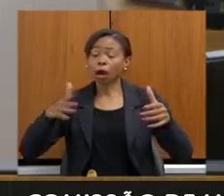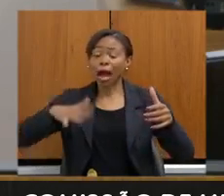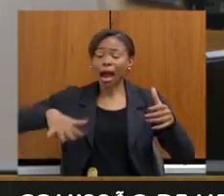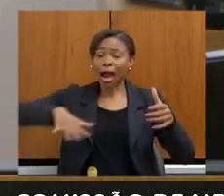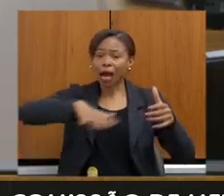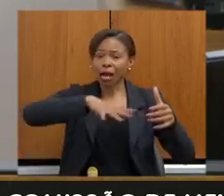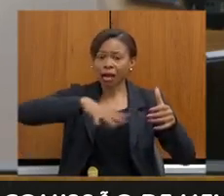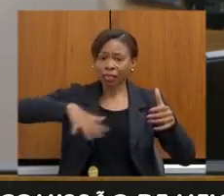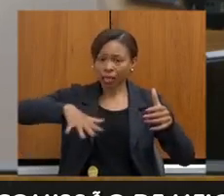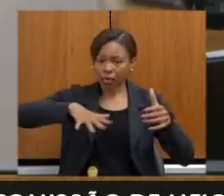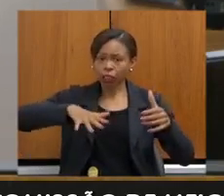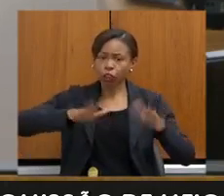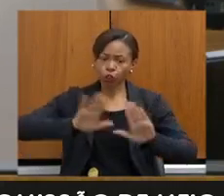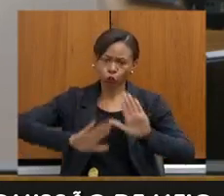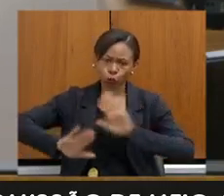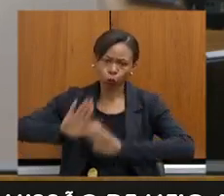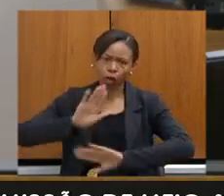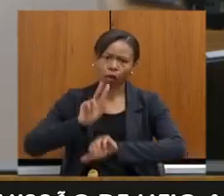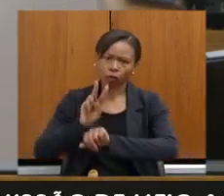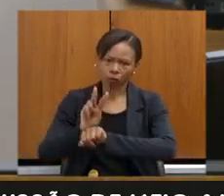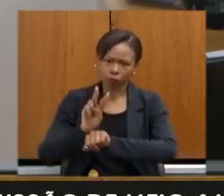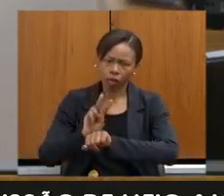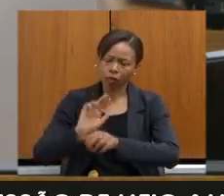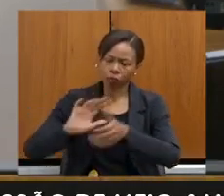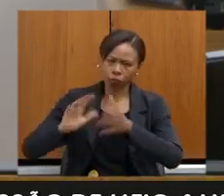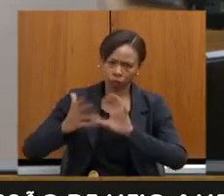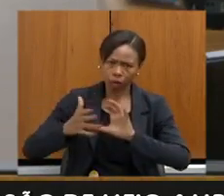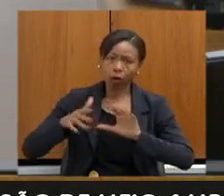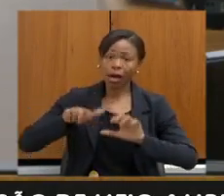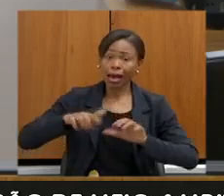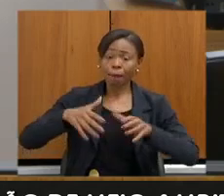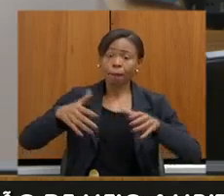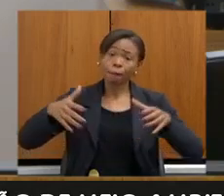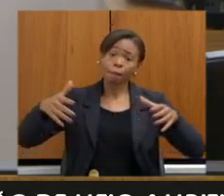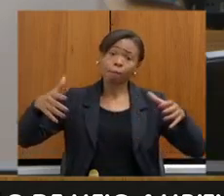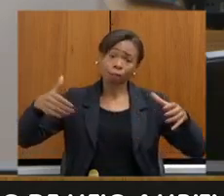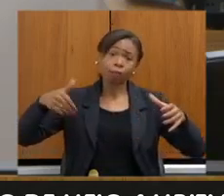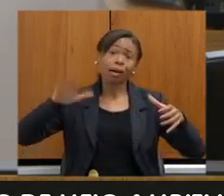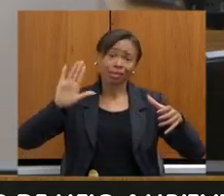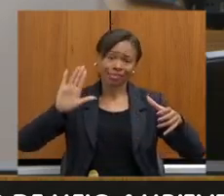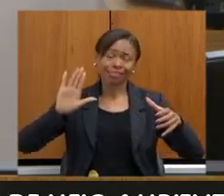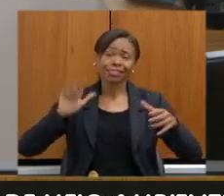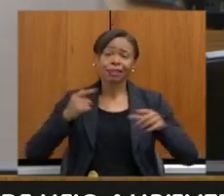restauração, fazendo até um aumento nas